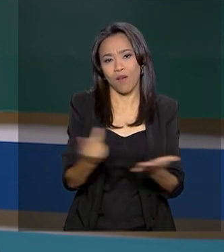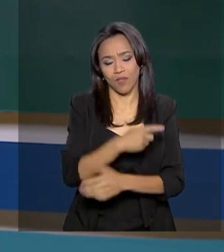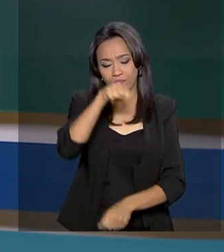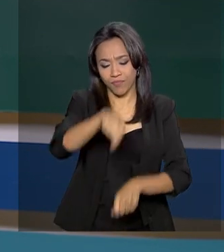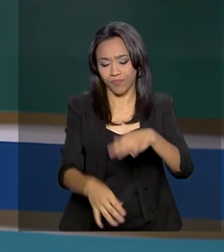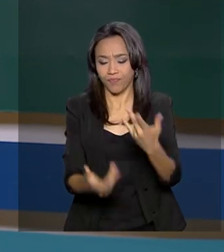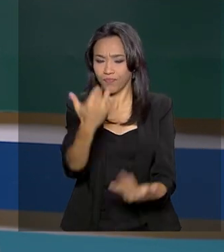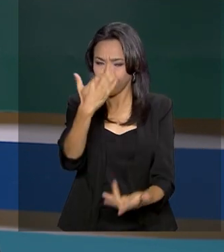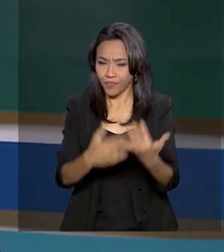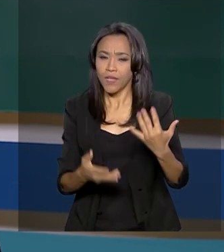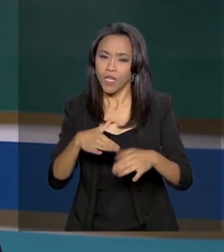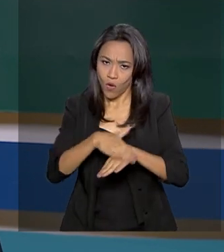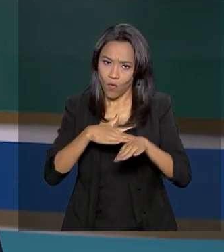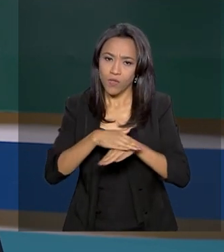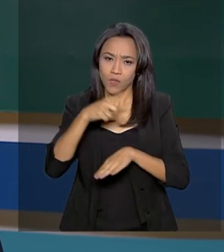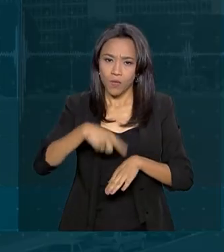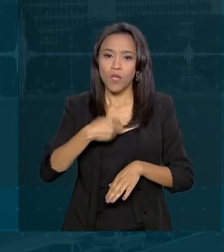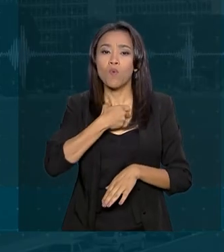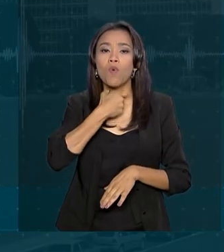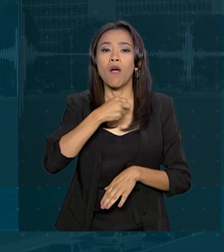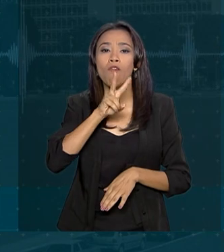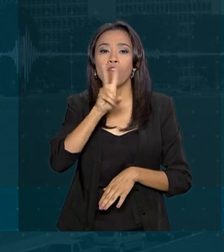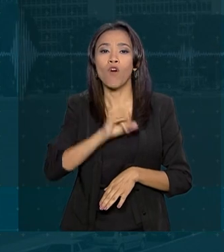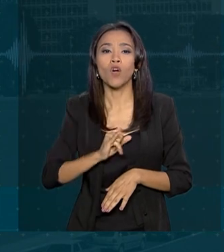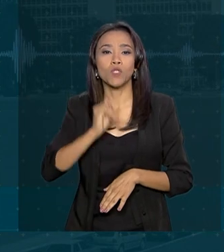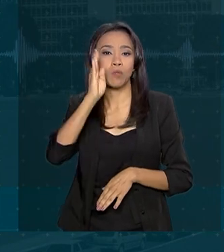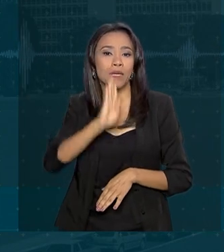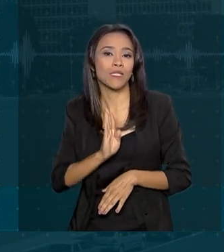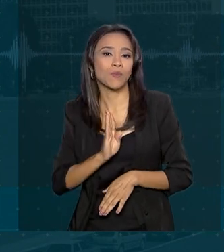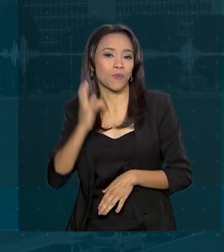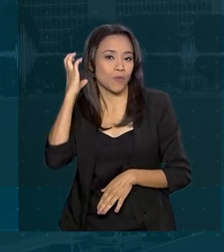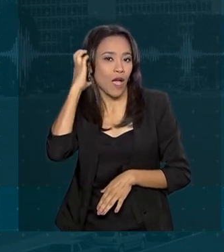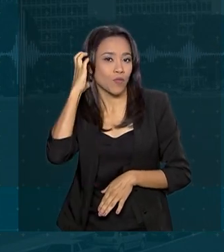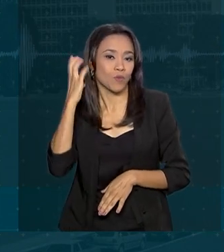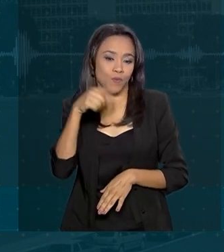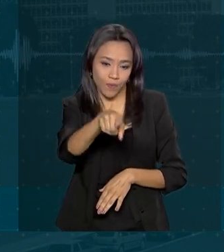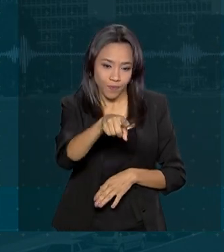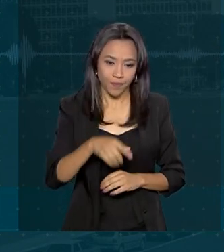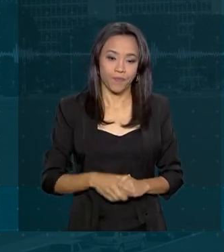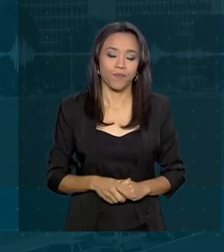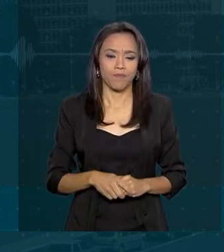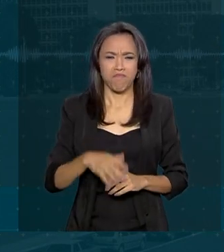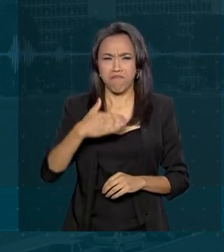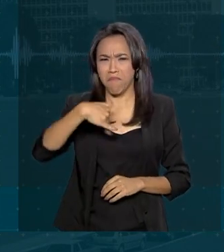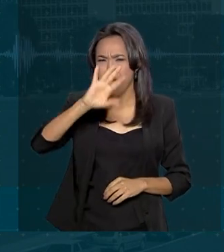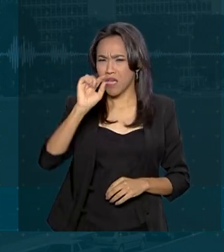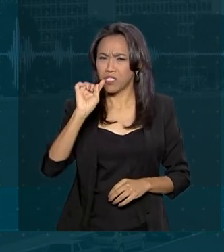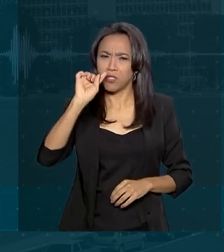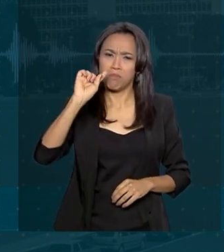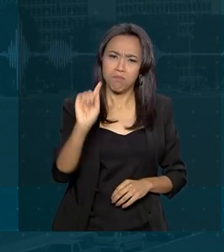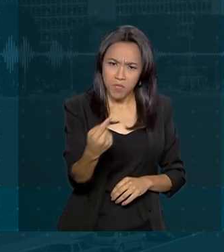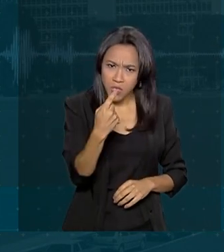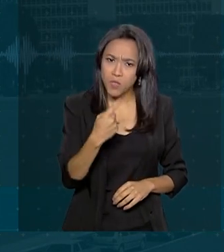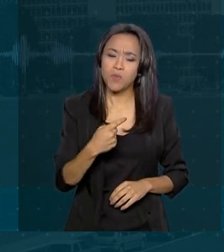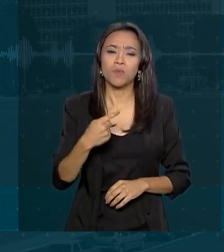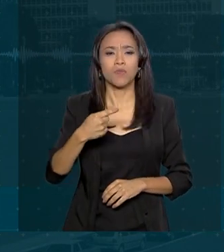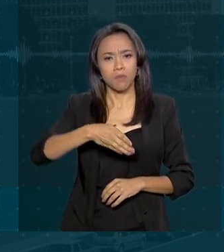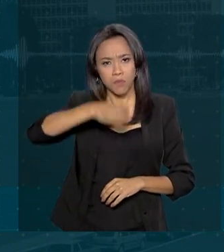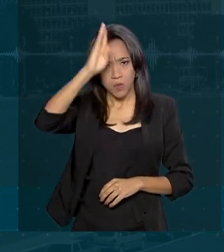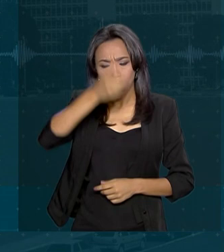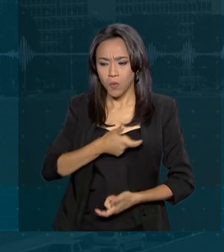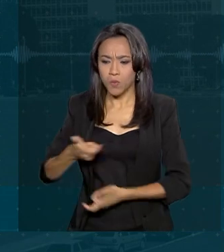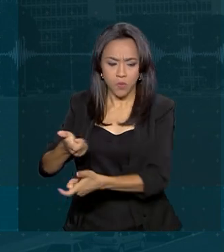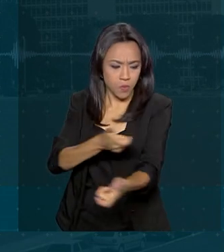Brasil sobre as ações. Mais de mil brigadistas que estão operando em diversos estados ao mesmo tempo, em